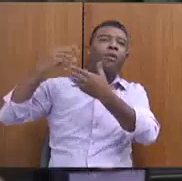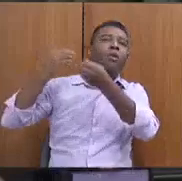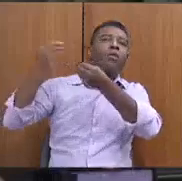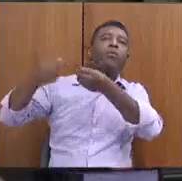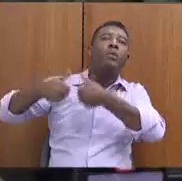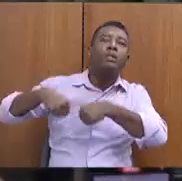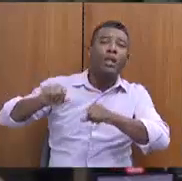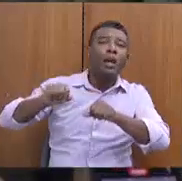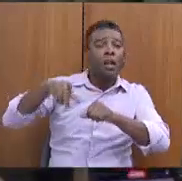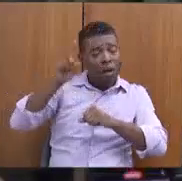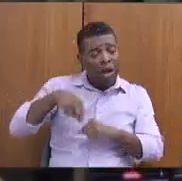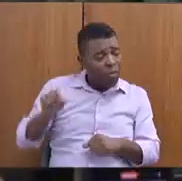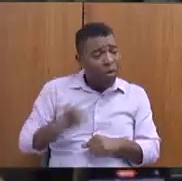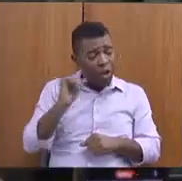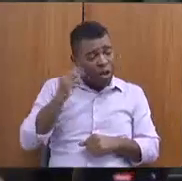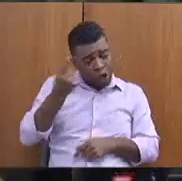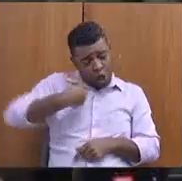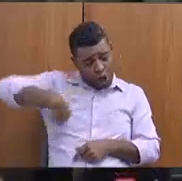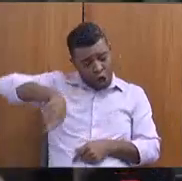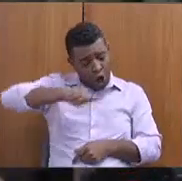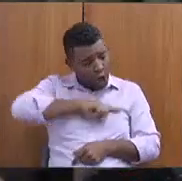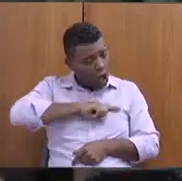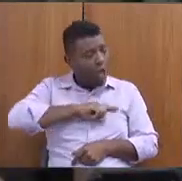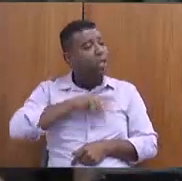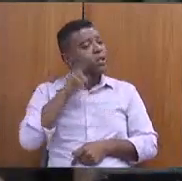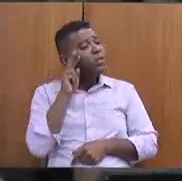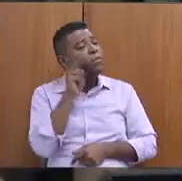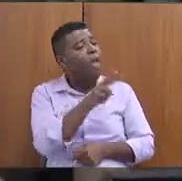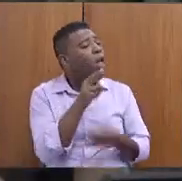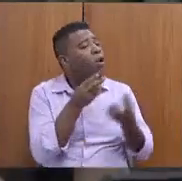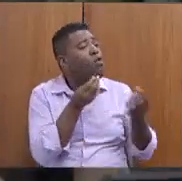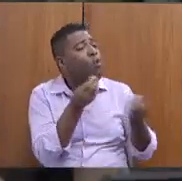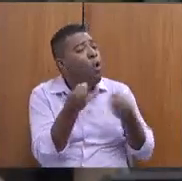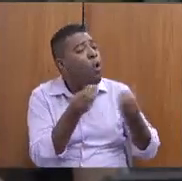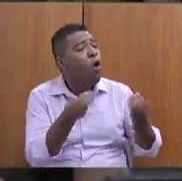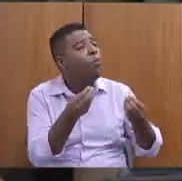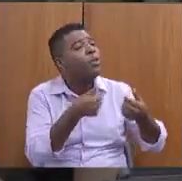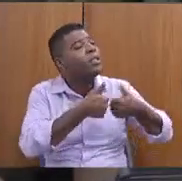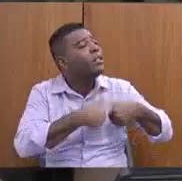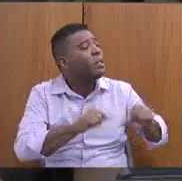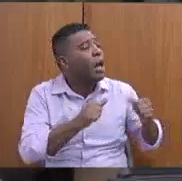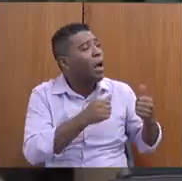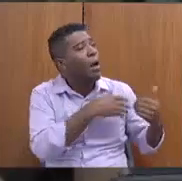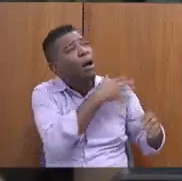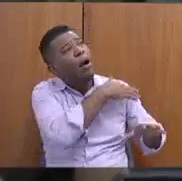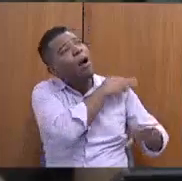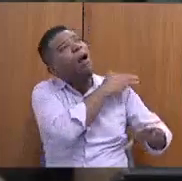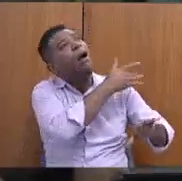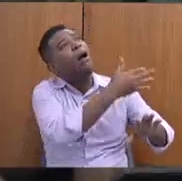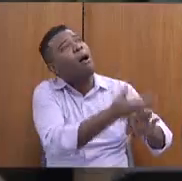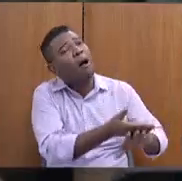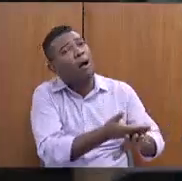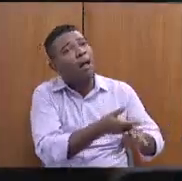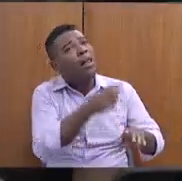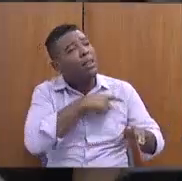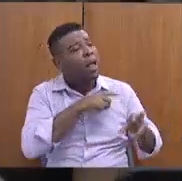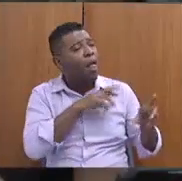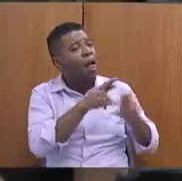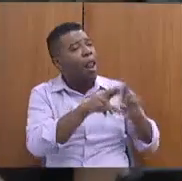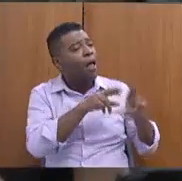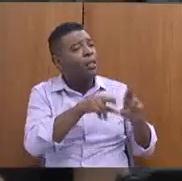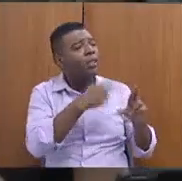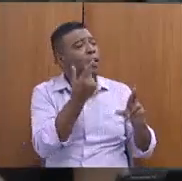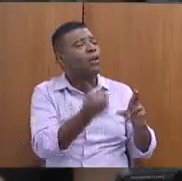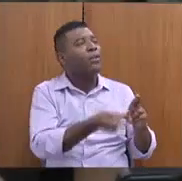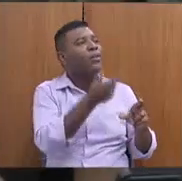se tem ações previstas para situações de violação de direitos, por falta de